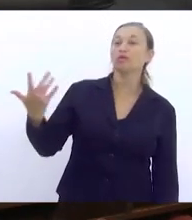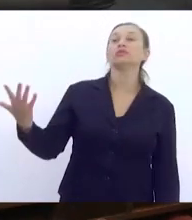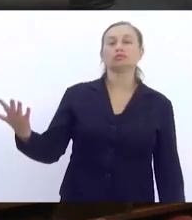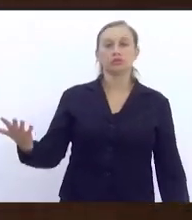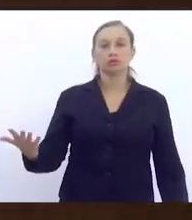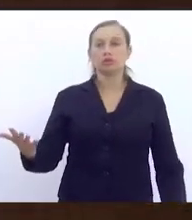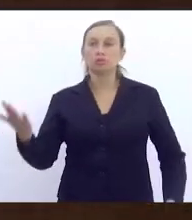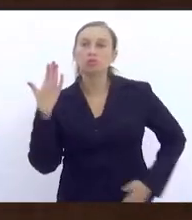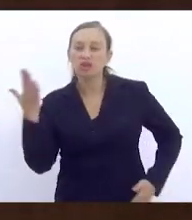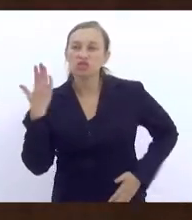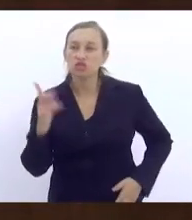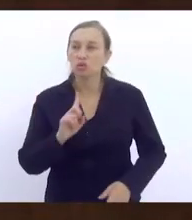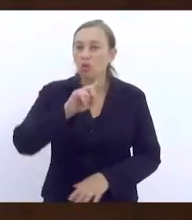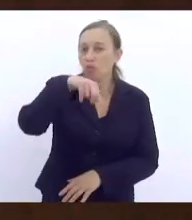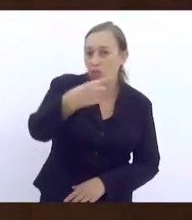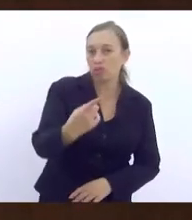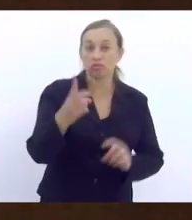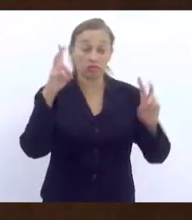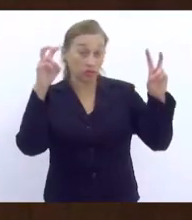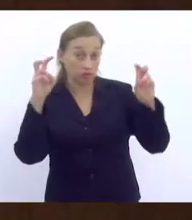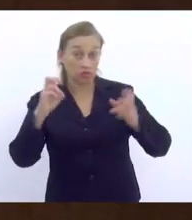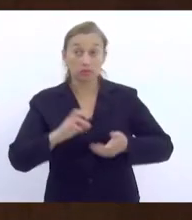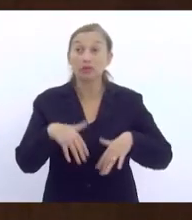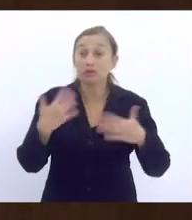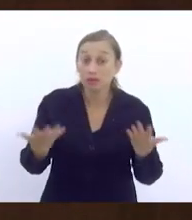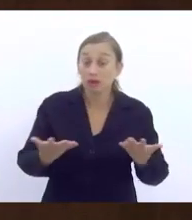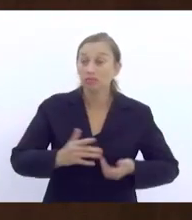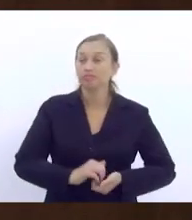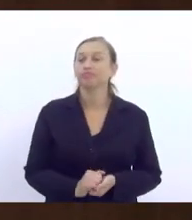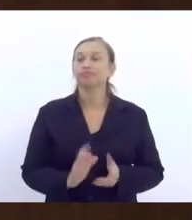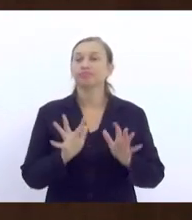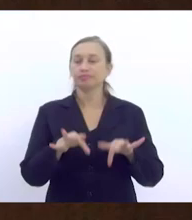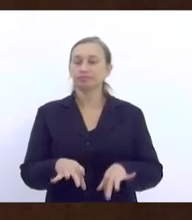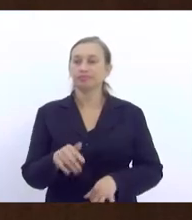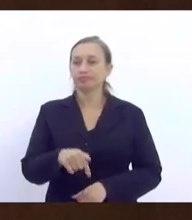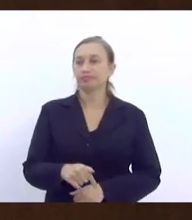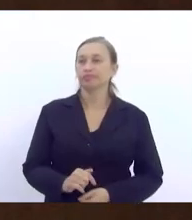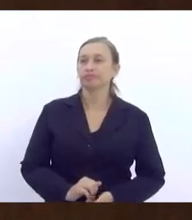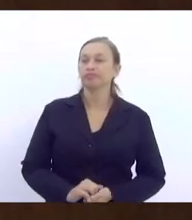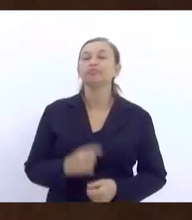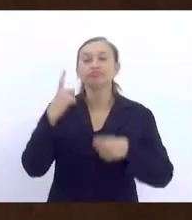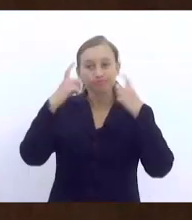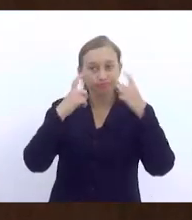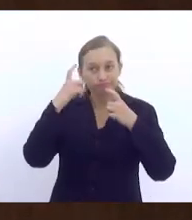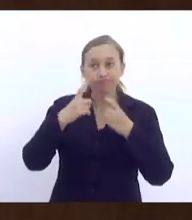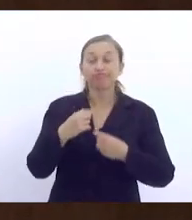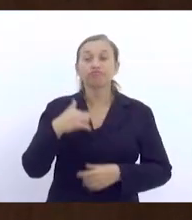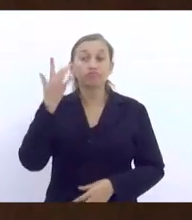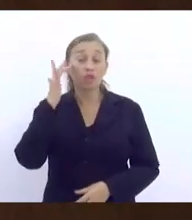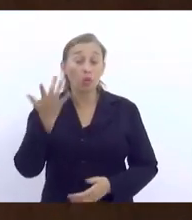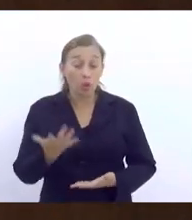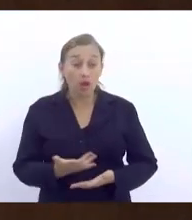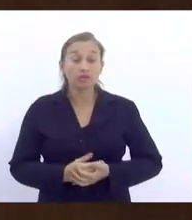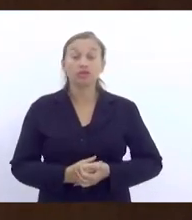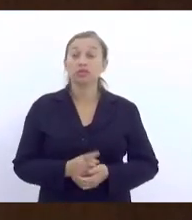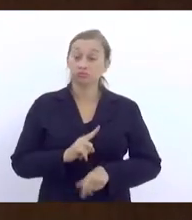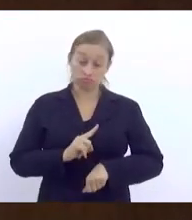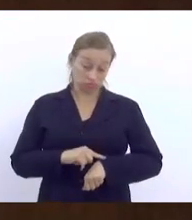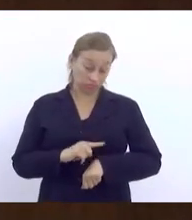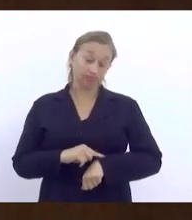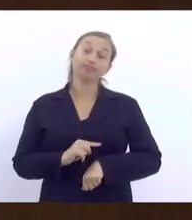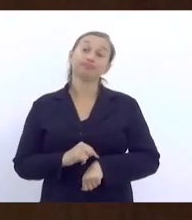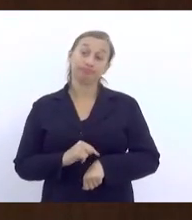tráfico ou por uma outra situação. Então, eu concluo aqui que é muito preocupante e eu acho que está na hora.